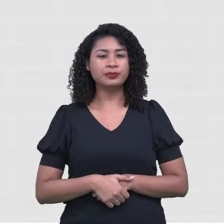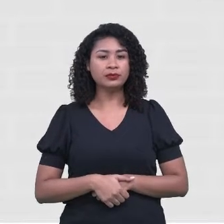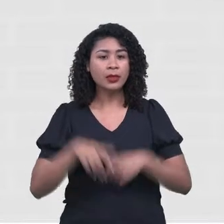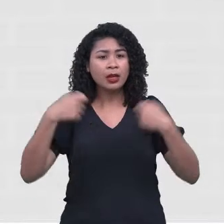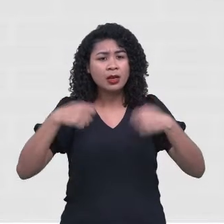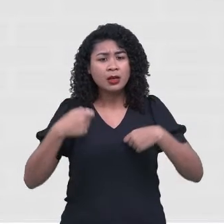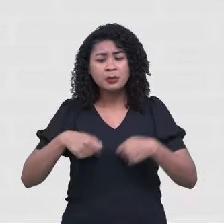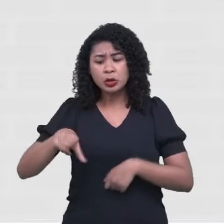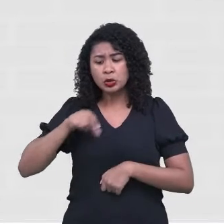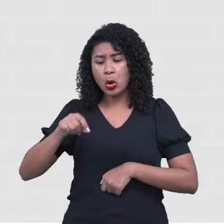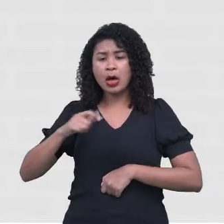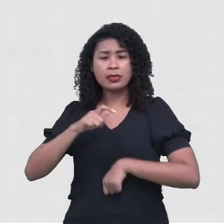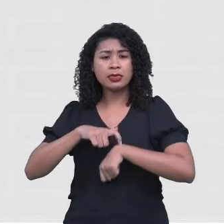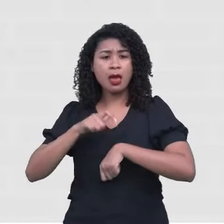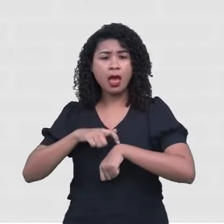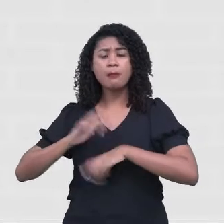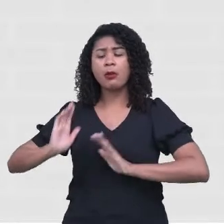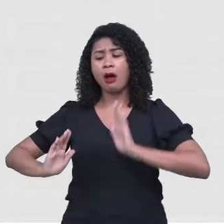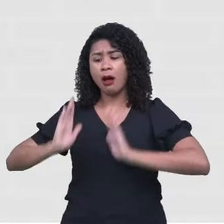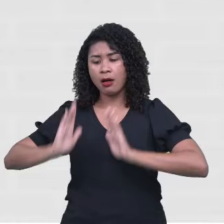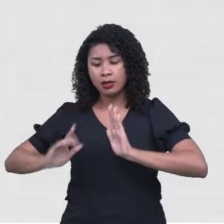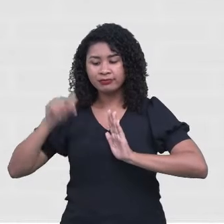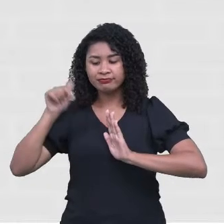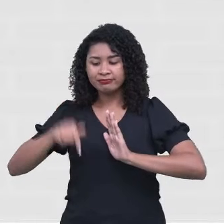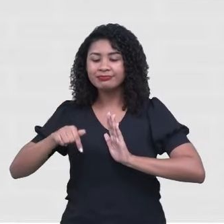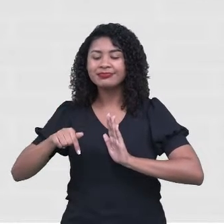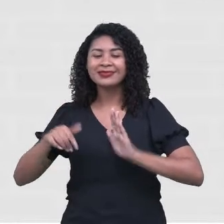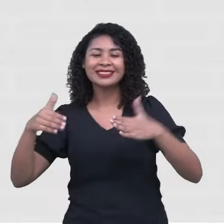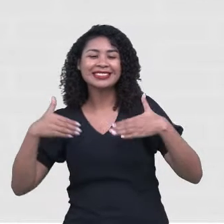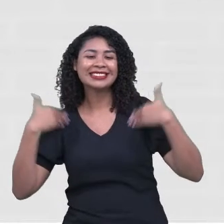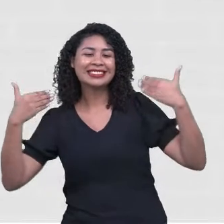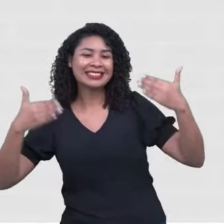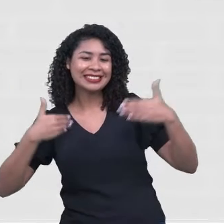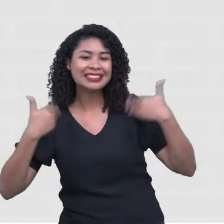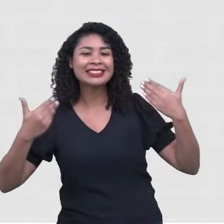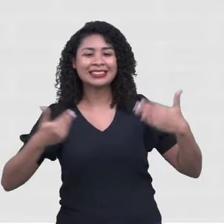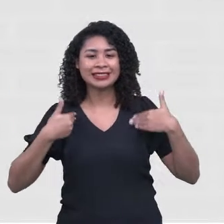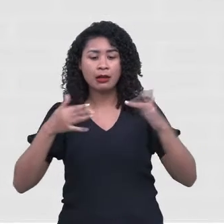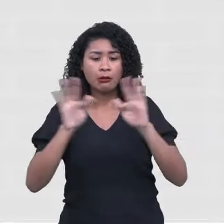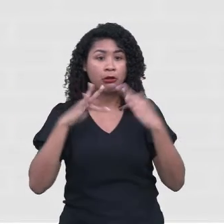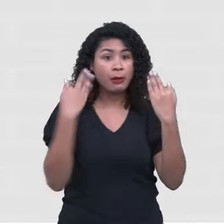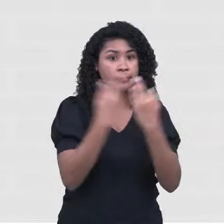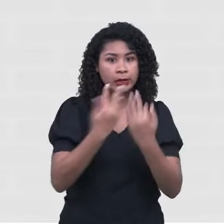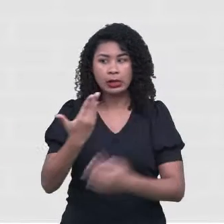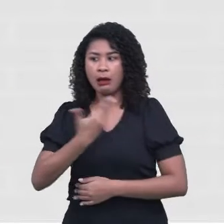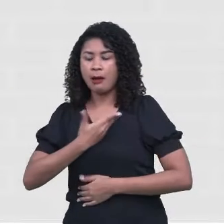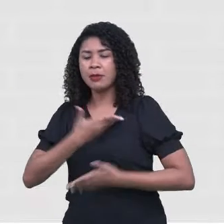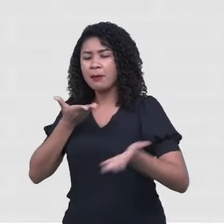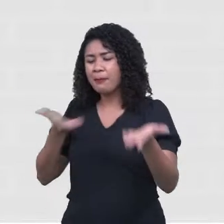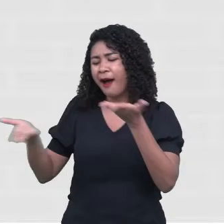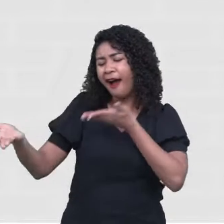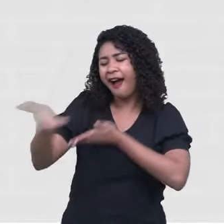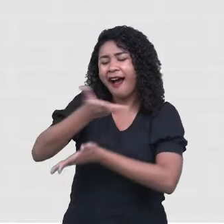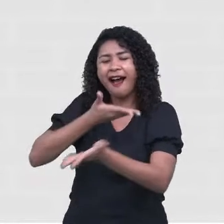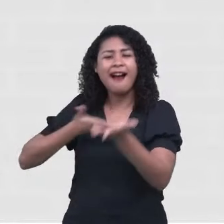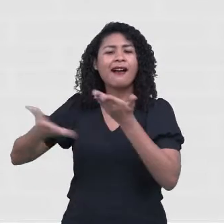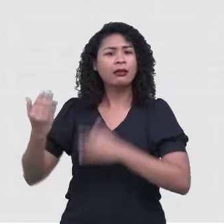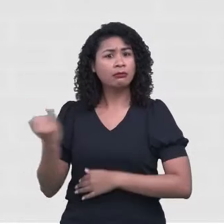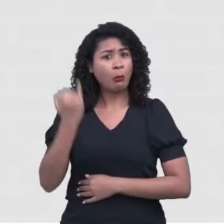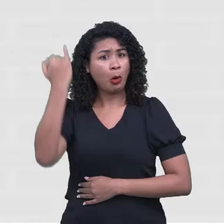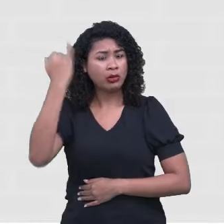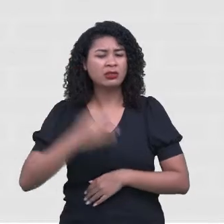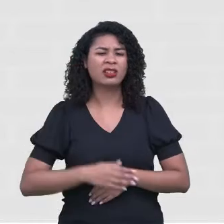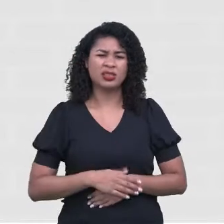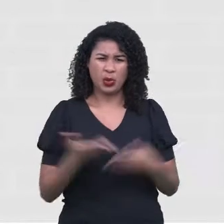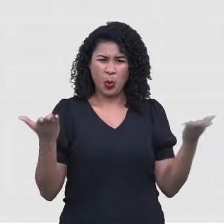convivência com amigos e familiares. Gente, o que nós estamos vendo muito hoje, são pais reclamando que os filhos não